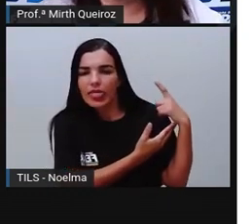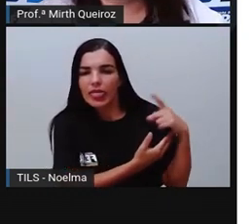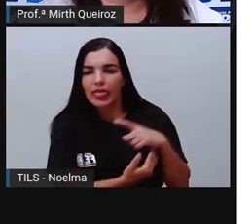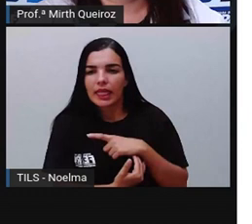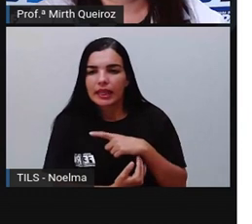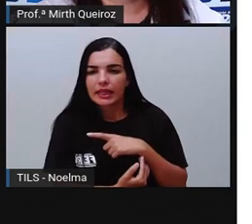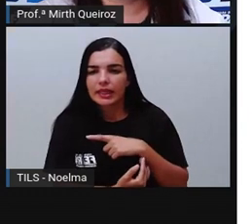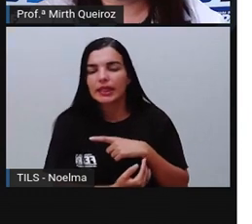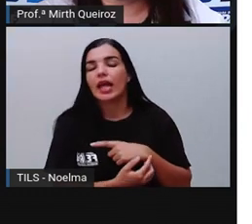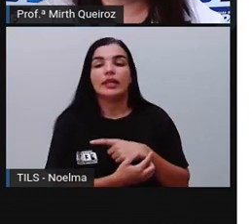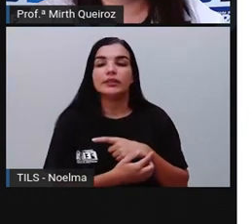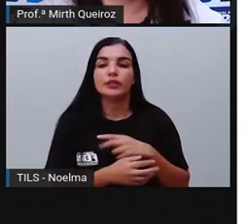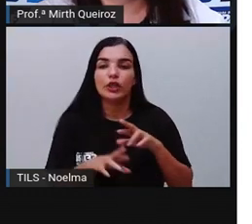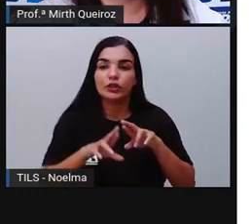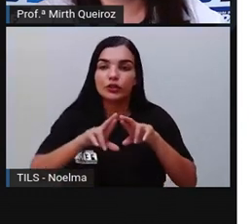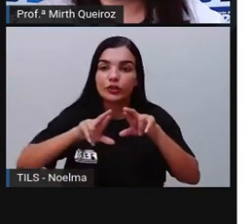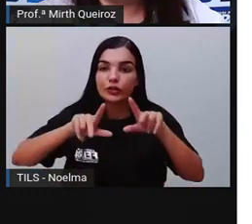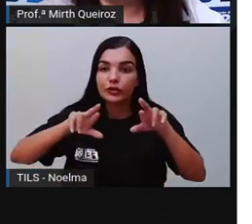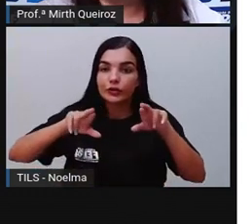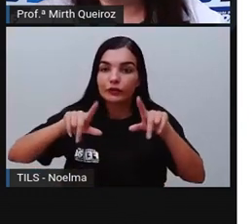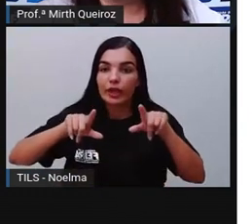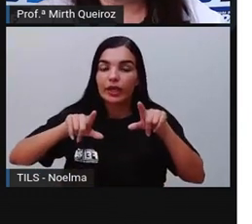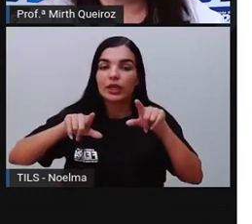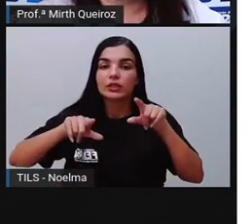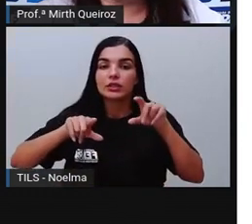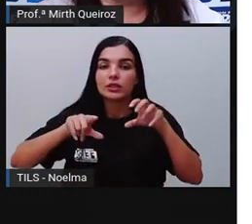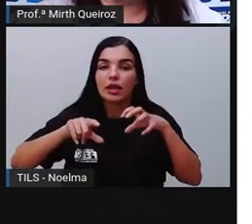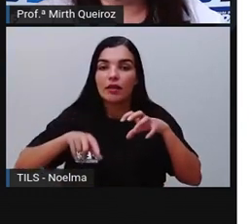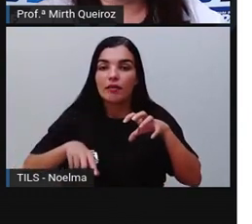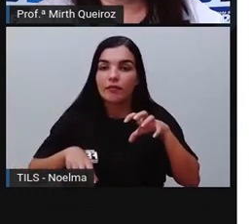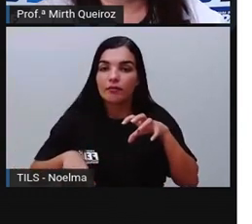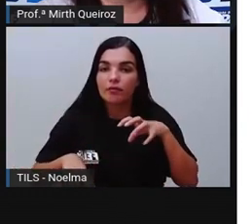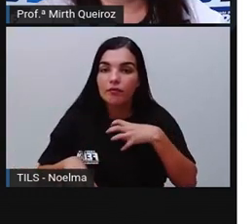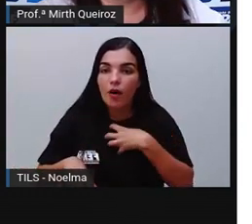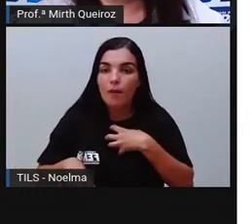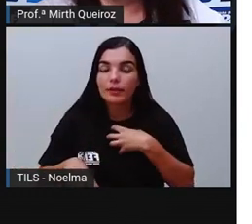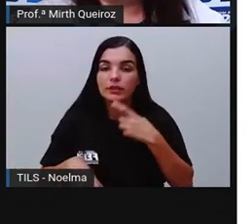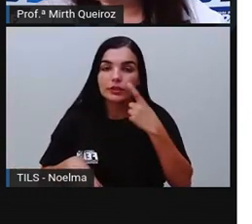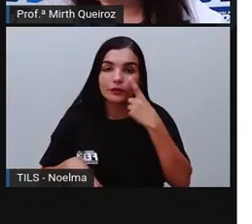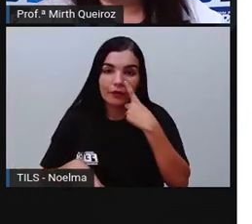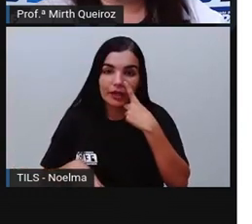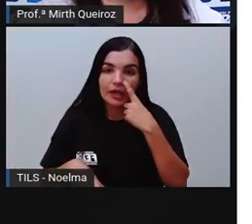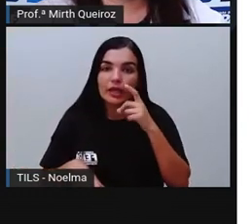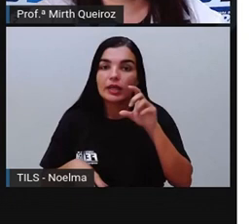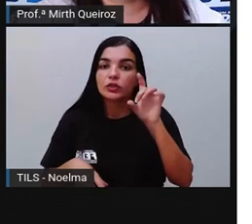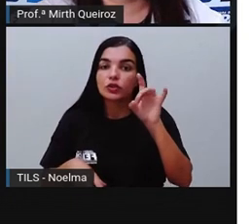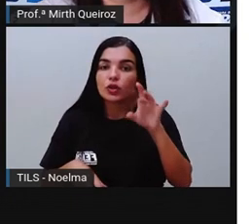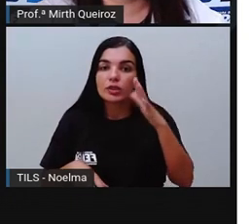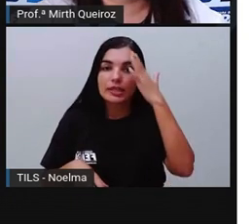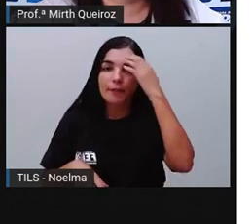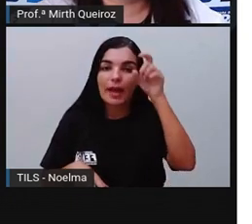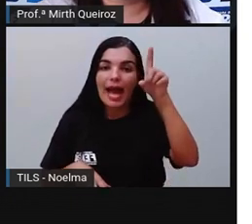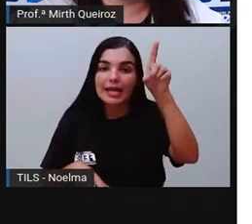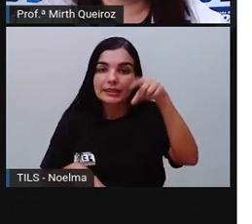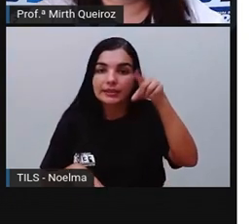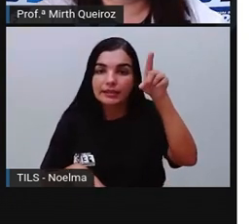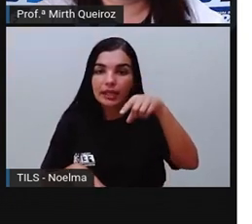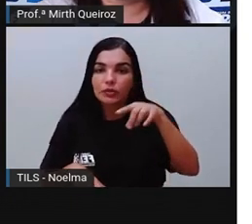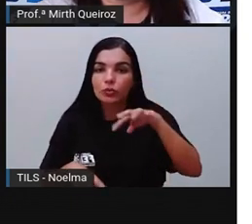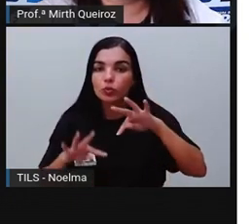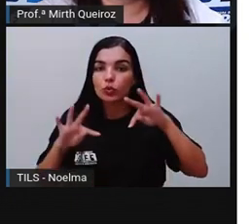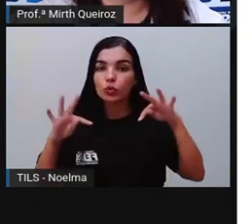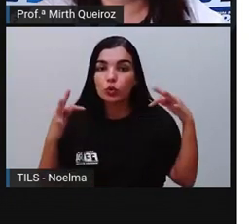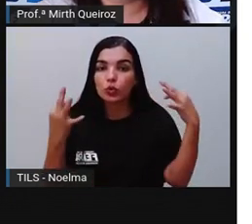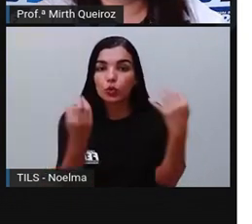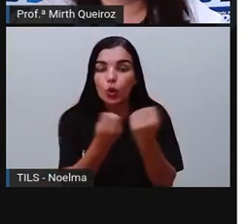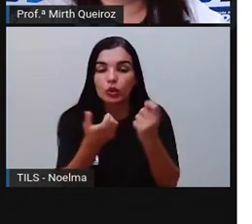cã, o on, o tim, o me e o cus. Todas essas sílabas